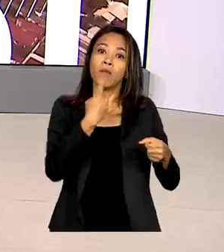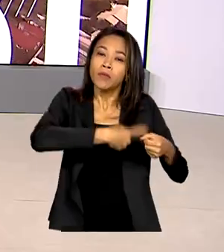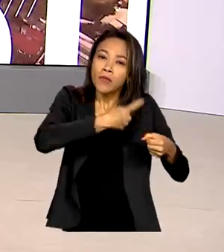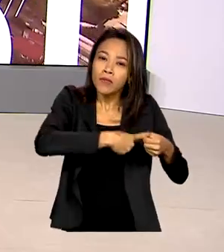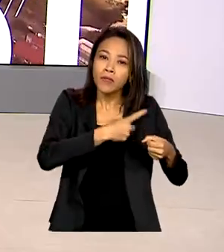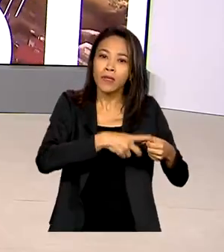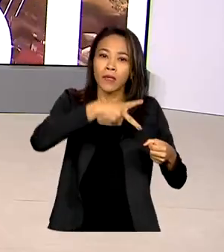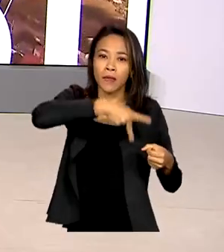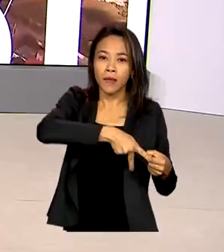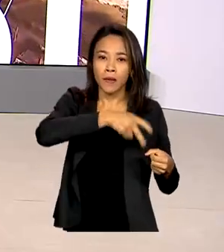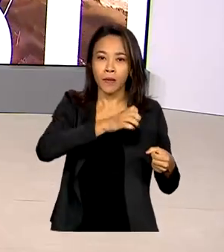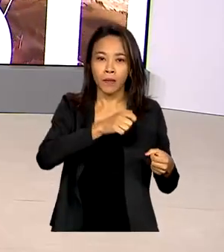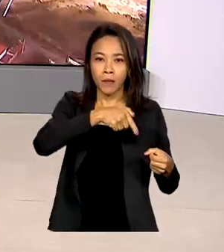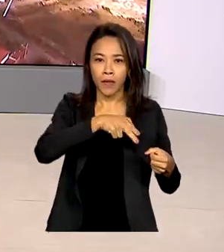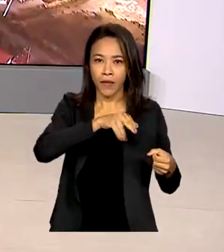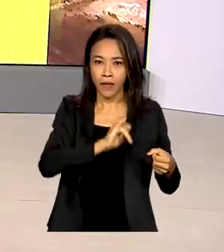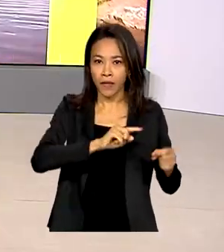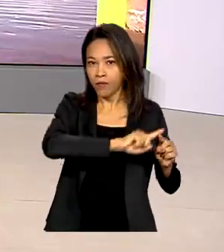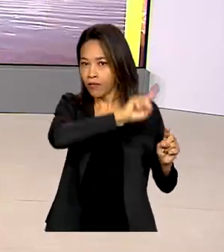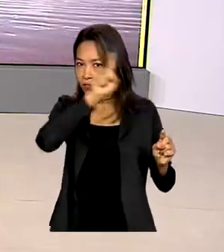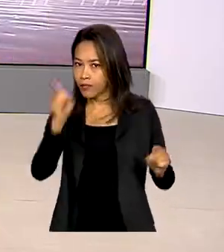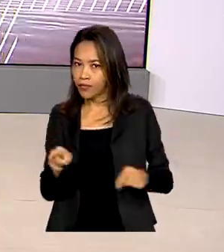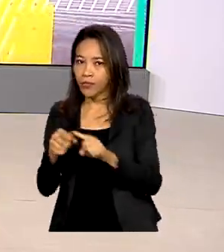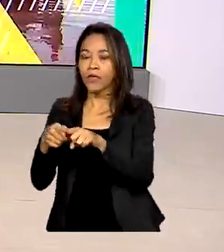os líderes dos dois países vão se encontrar oficialmente.